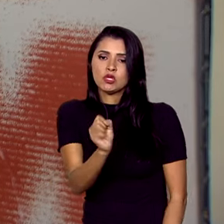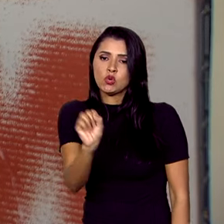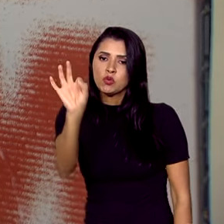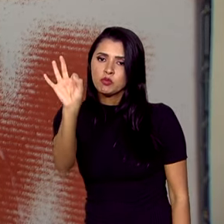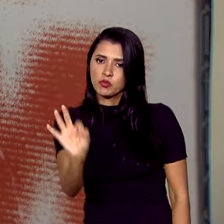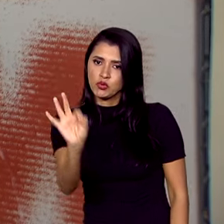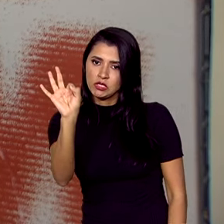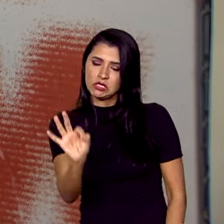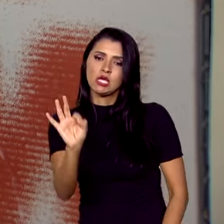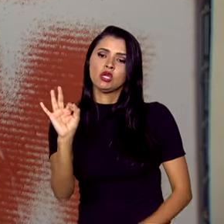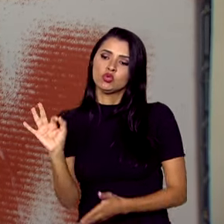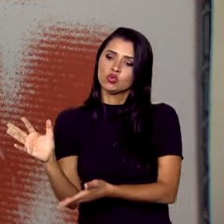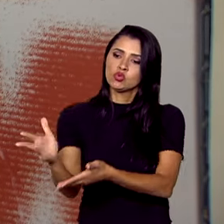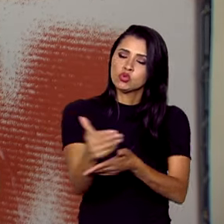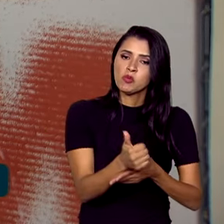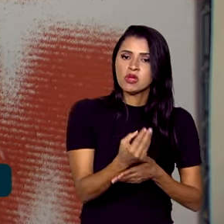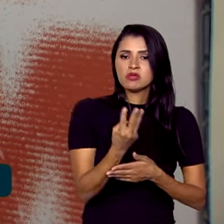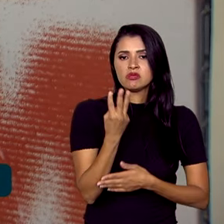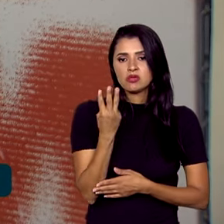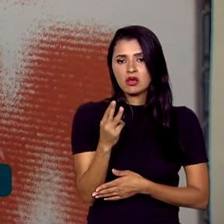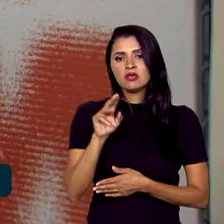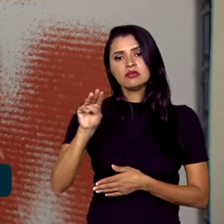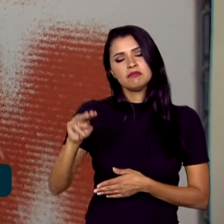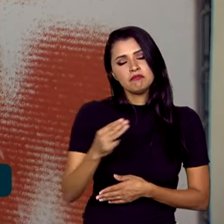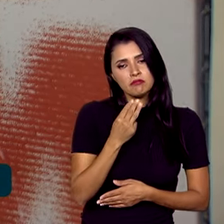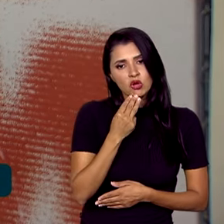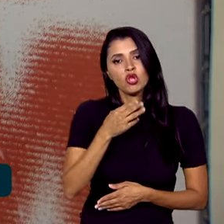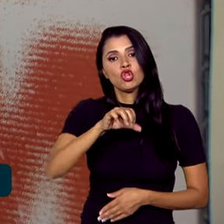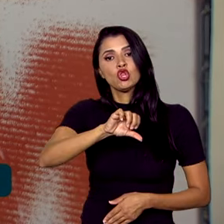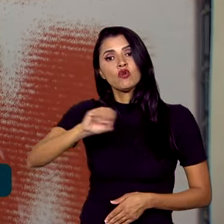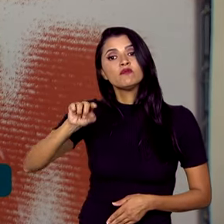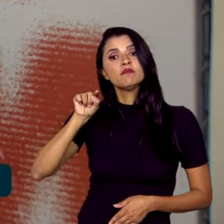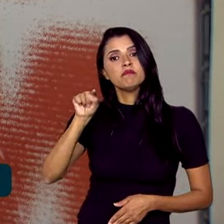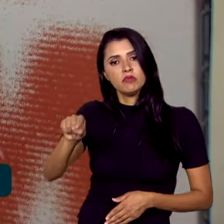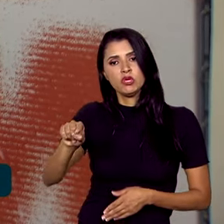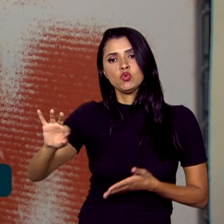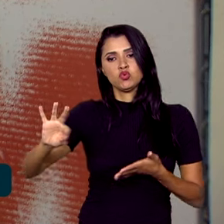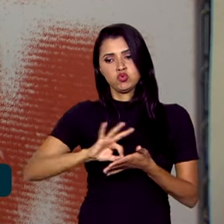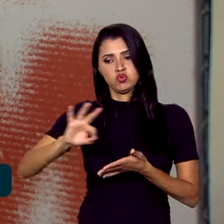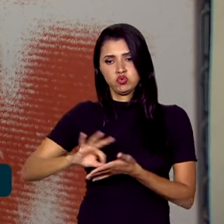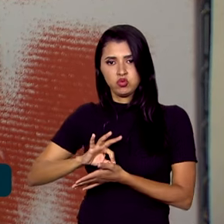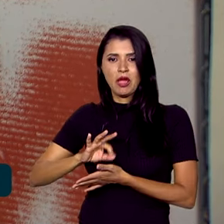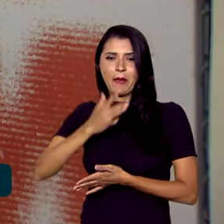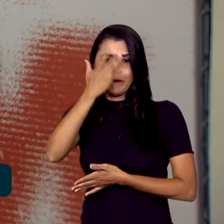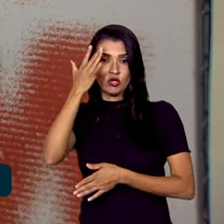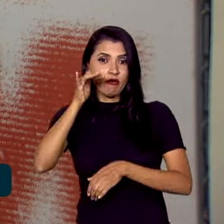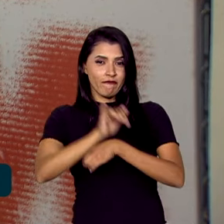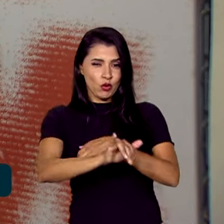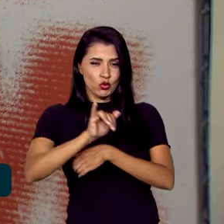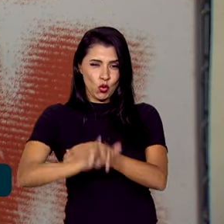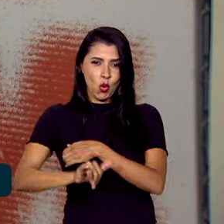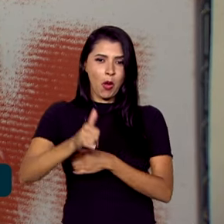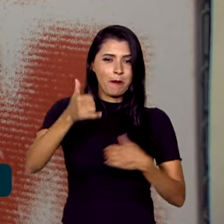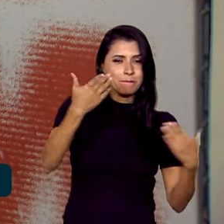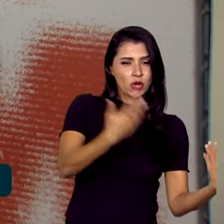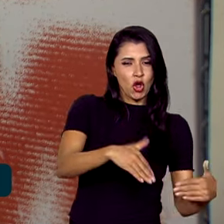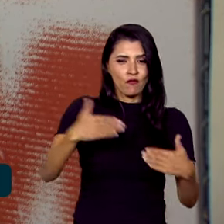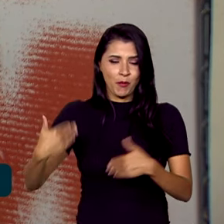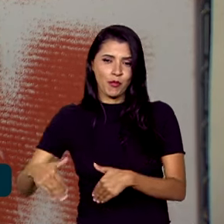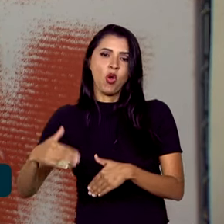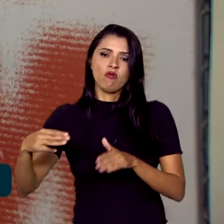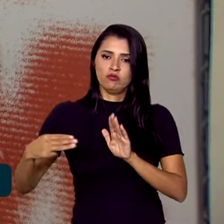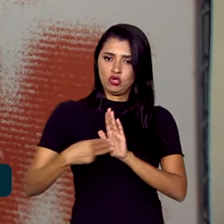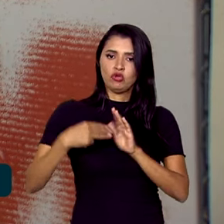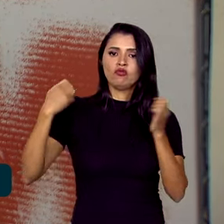dos cerca de 3 milhões e 900 mil inscritos. Quem faltou alguma das aplicações com o motivo